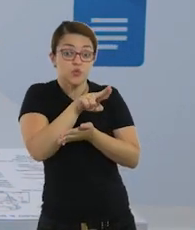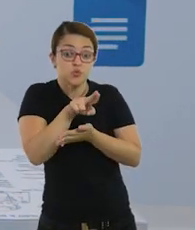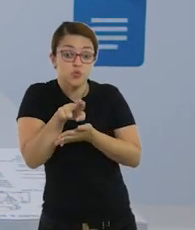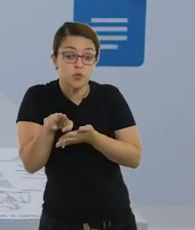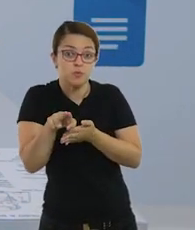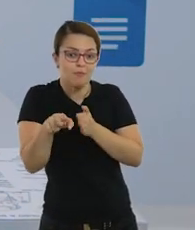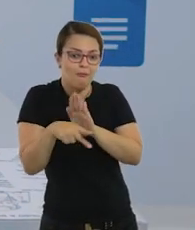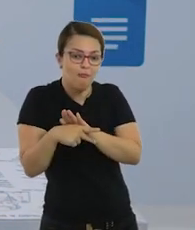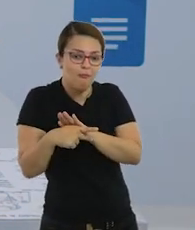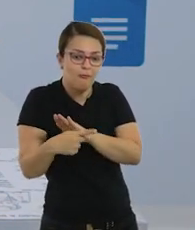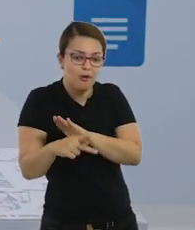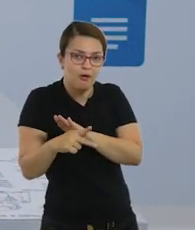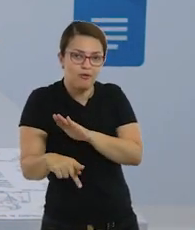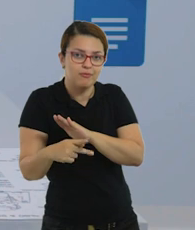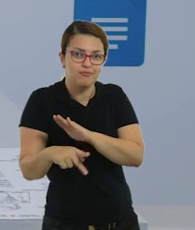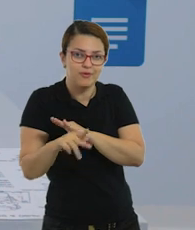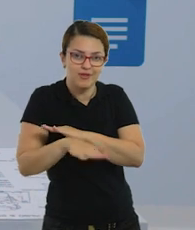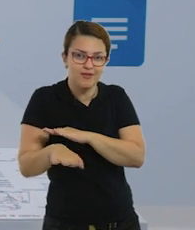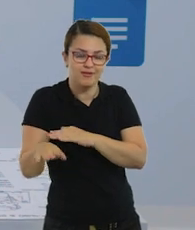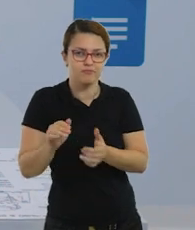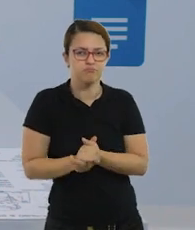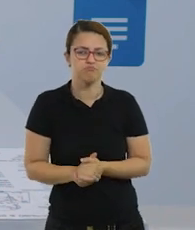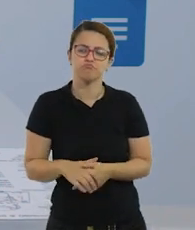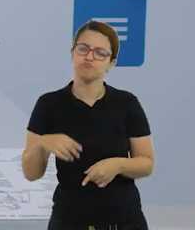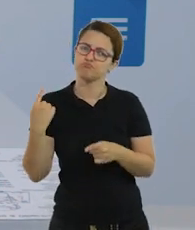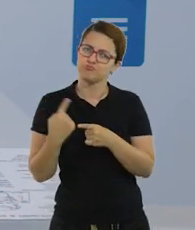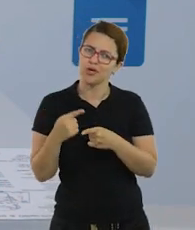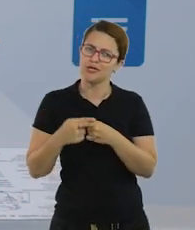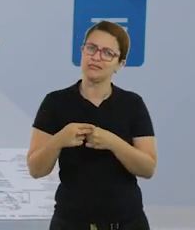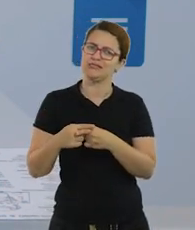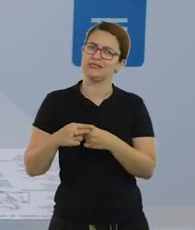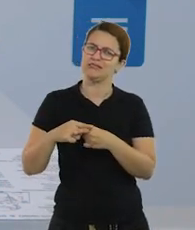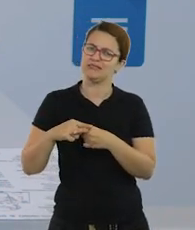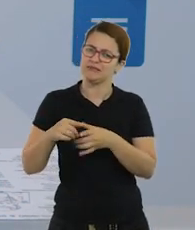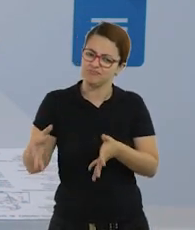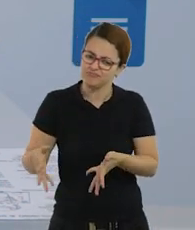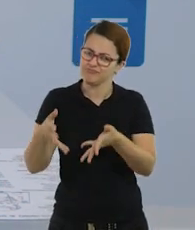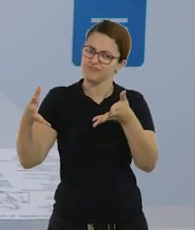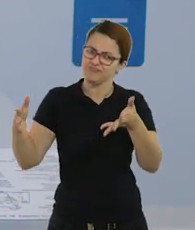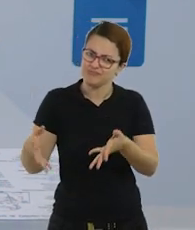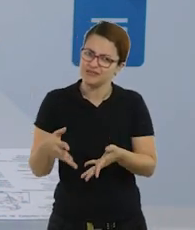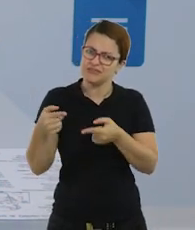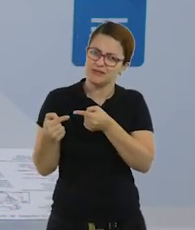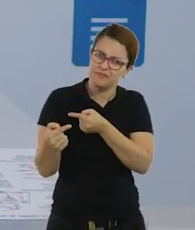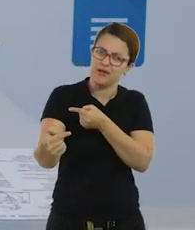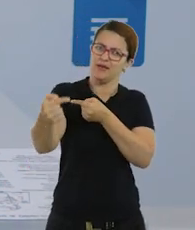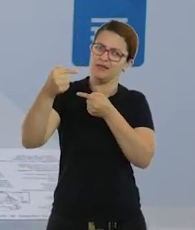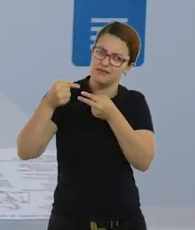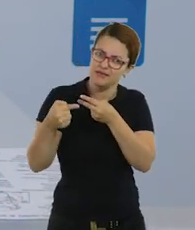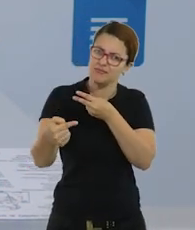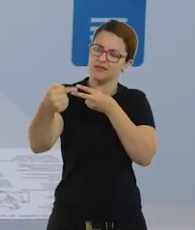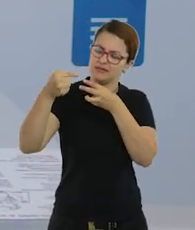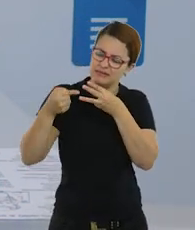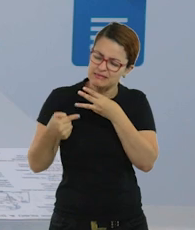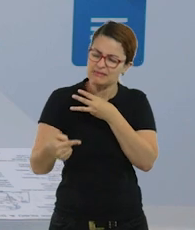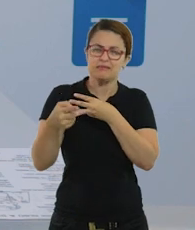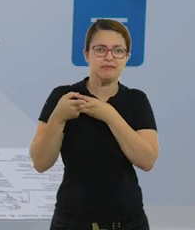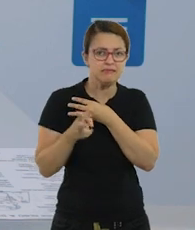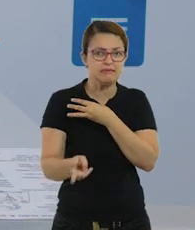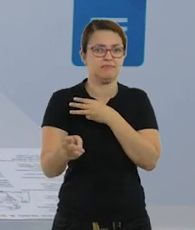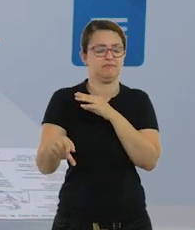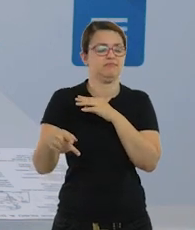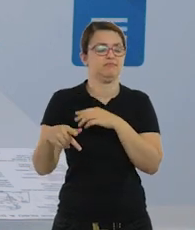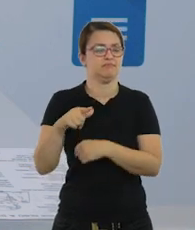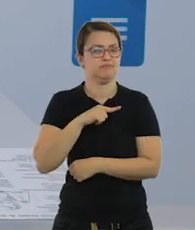nós insistimos o trabalho com o nome várias vezes, durante várias semanas, nós colocamos sempre uma atividade com o nome